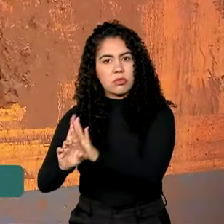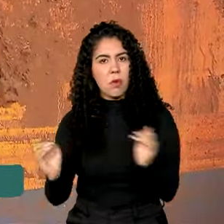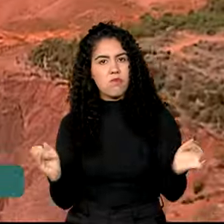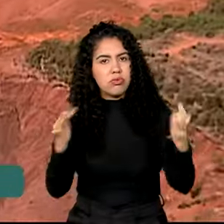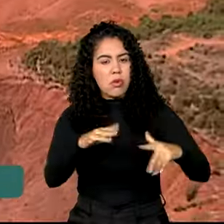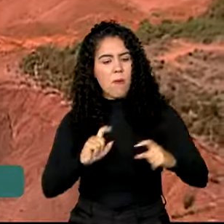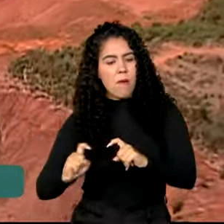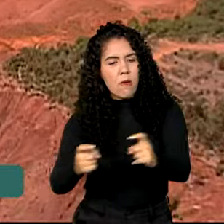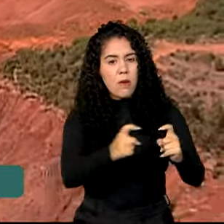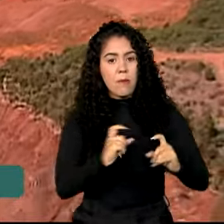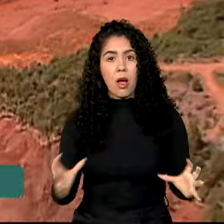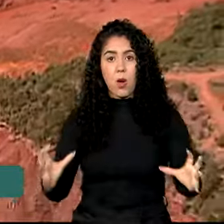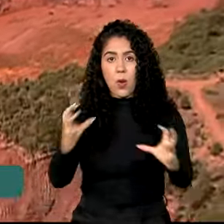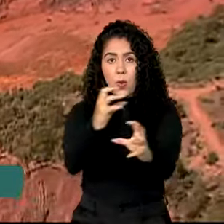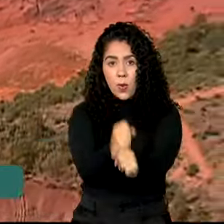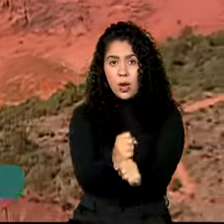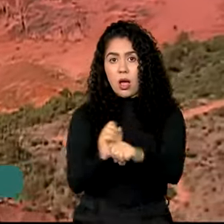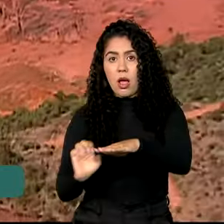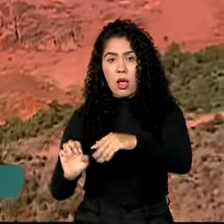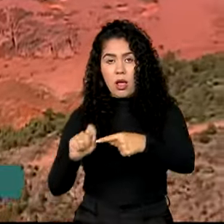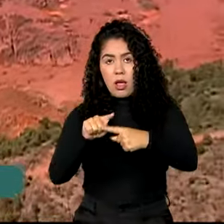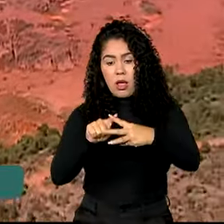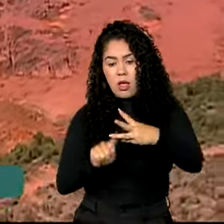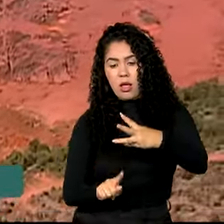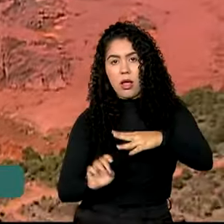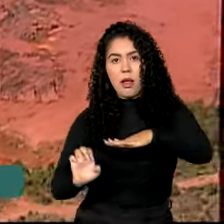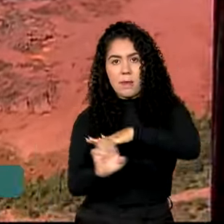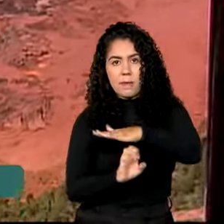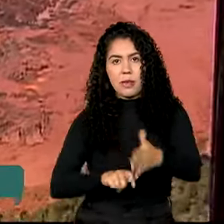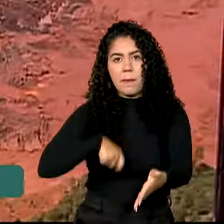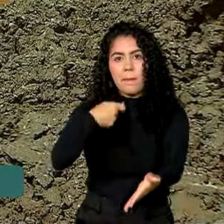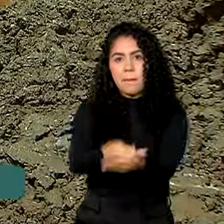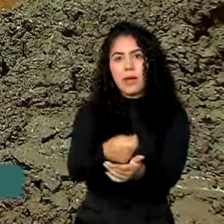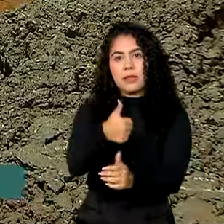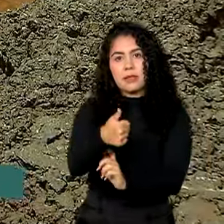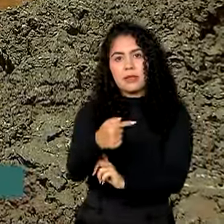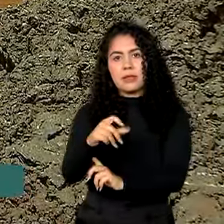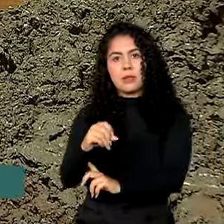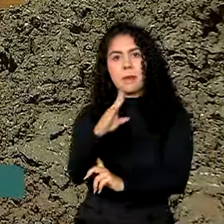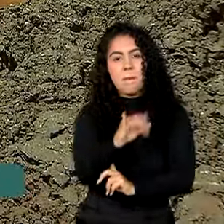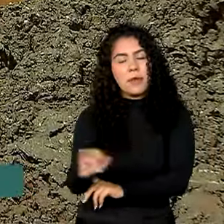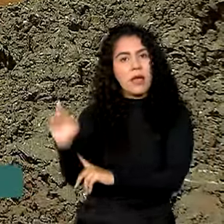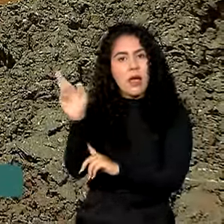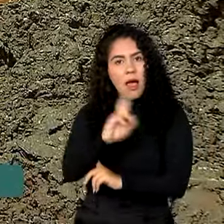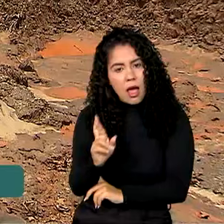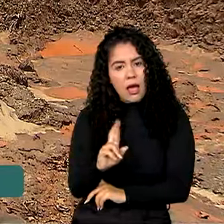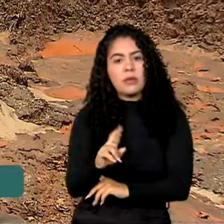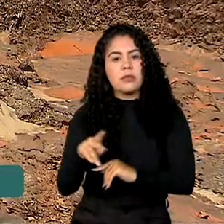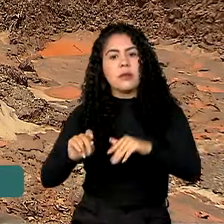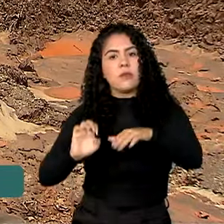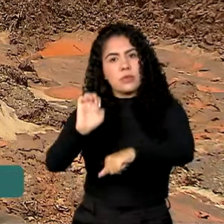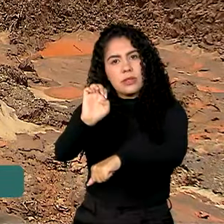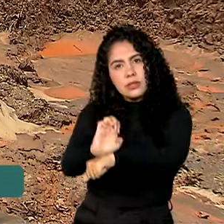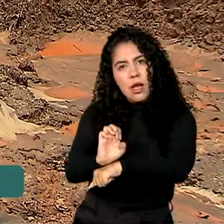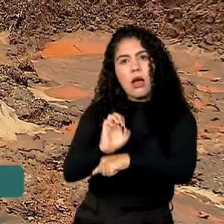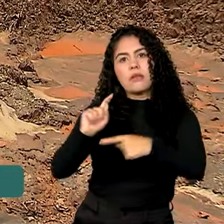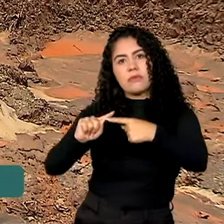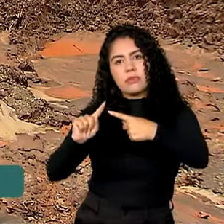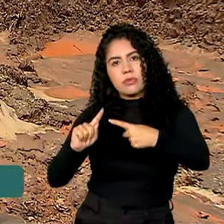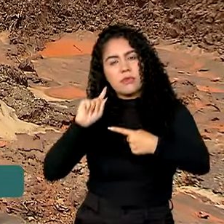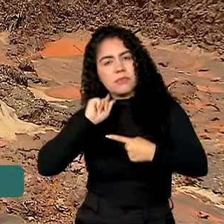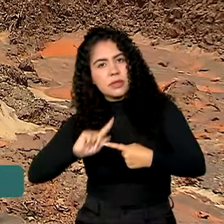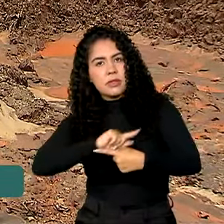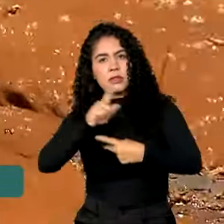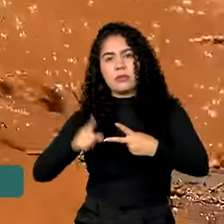vão pagar 170 bilhões de reais para as vítimas e para os estados atingidos pela tragédia. O